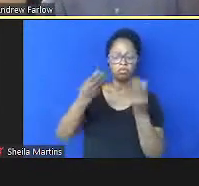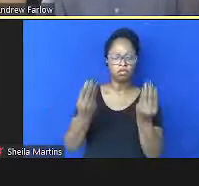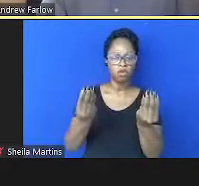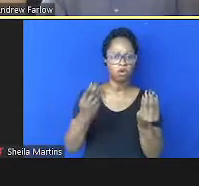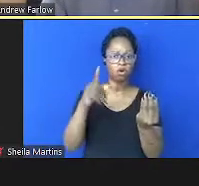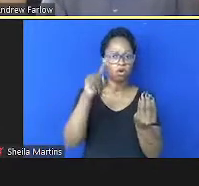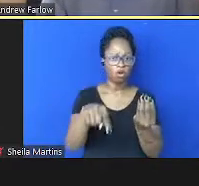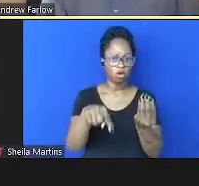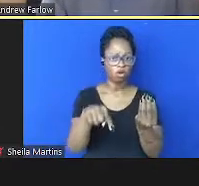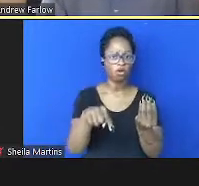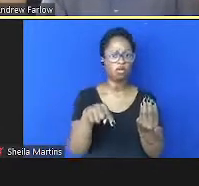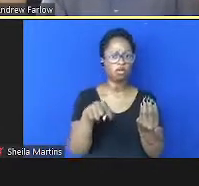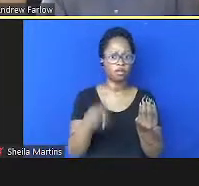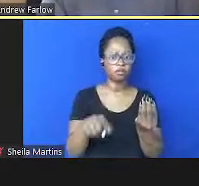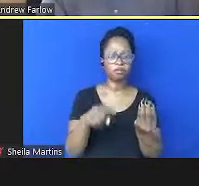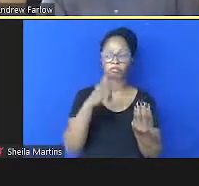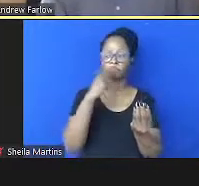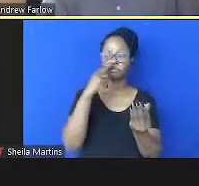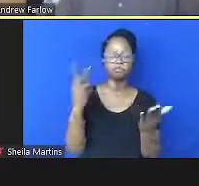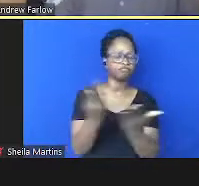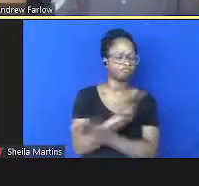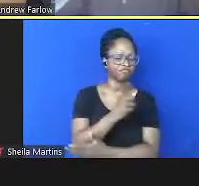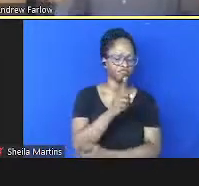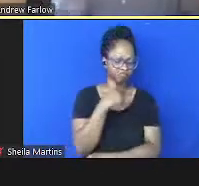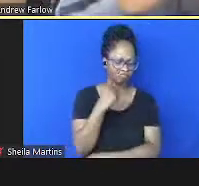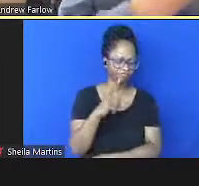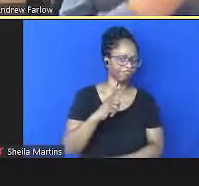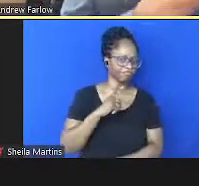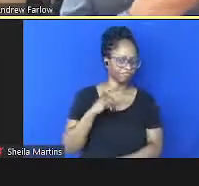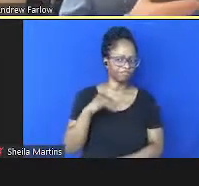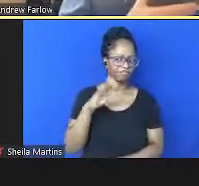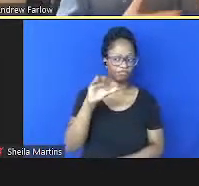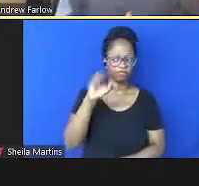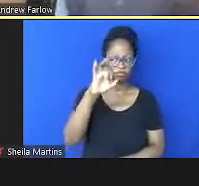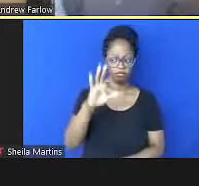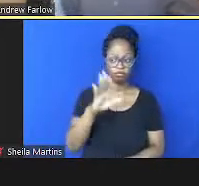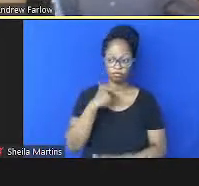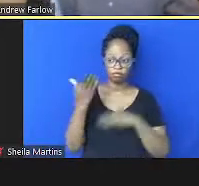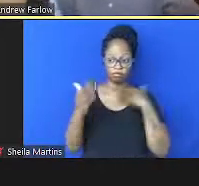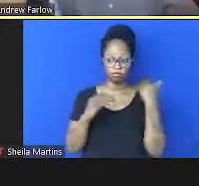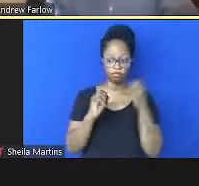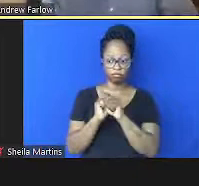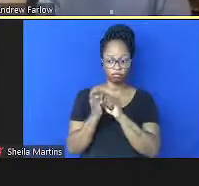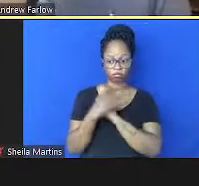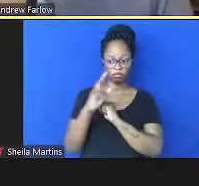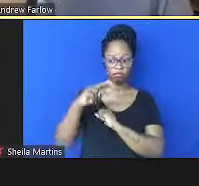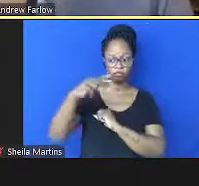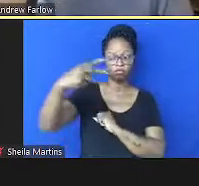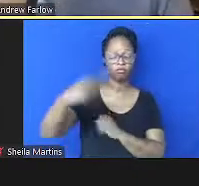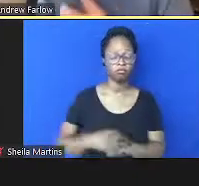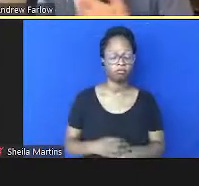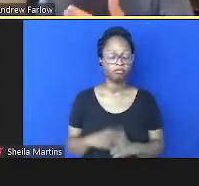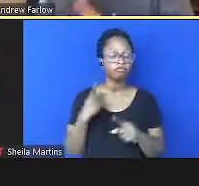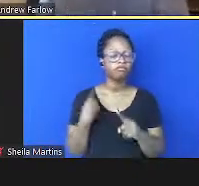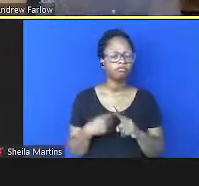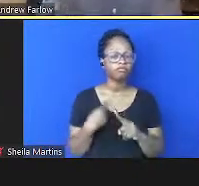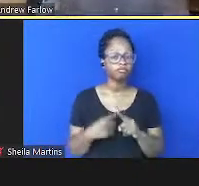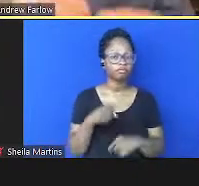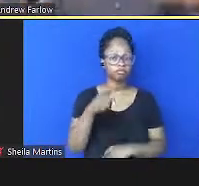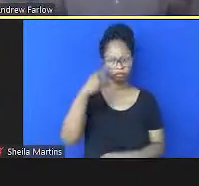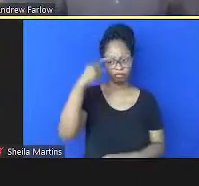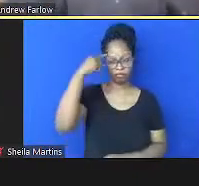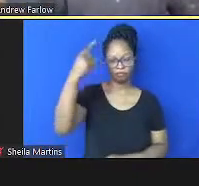é que a gente vai ter mais 8% de mortes de covid-19 porque você pensar naquele